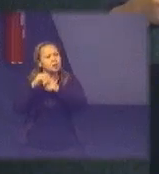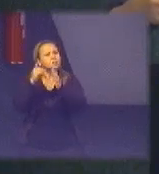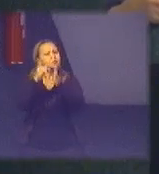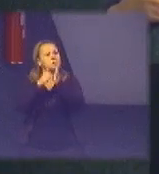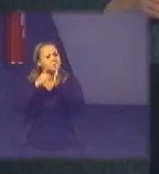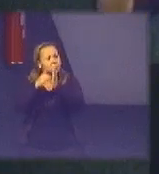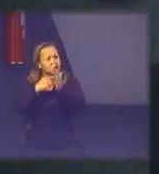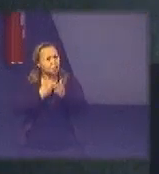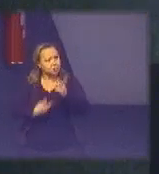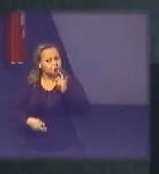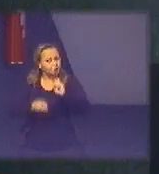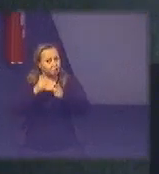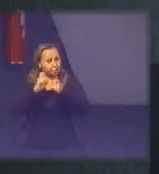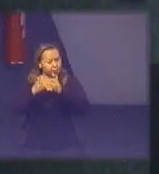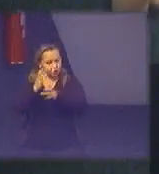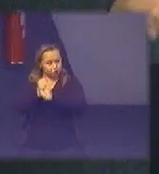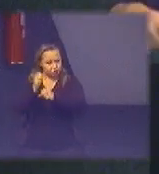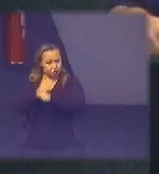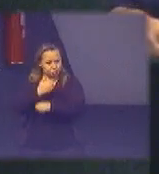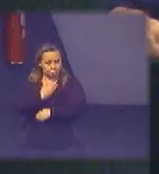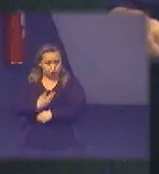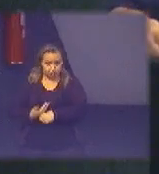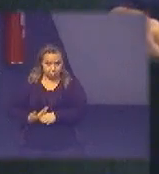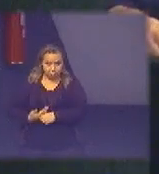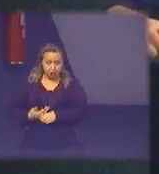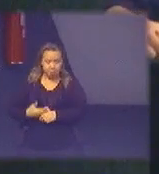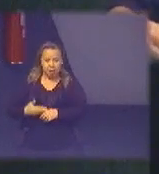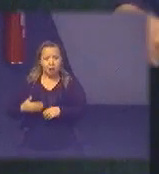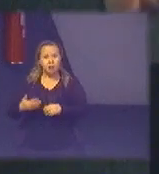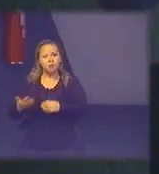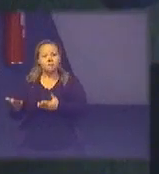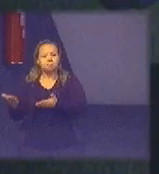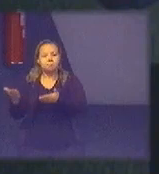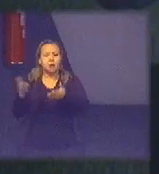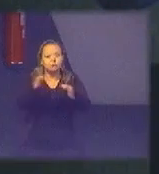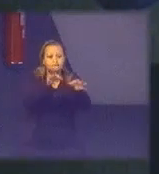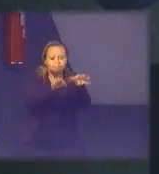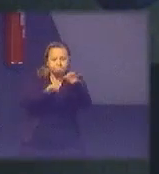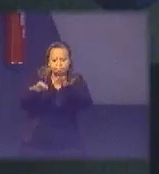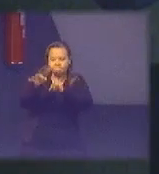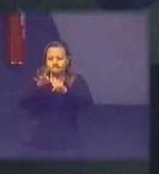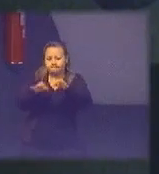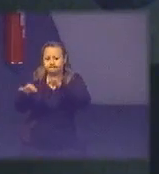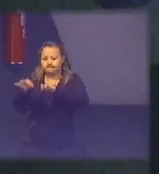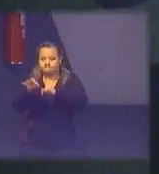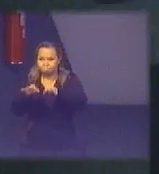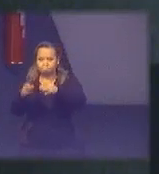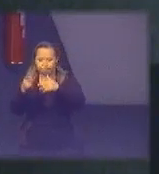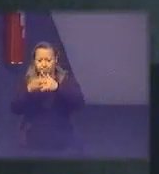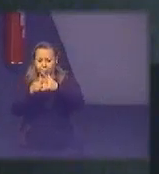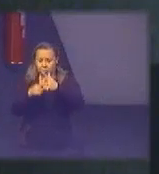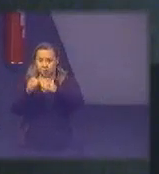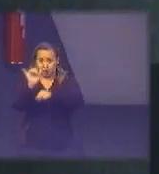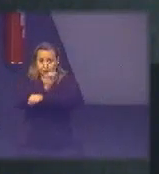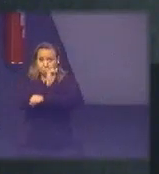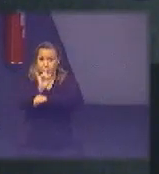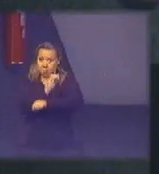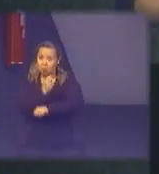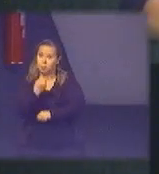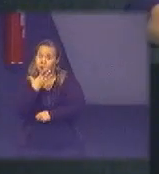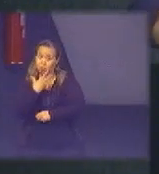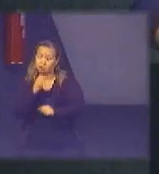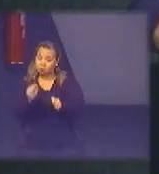em compras públicas ele traz o alinhamento entre essa estratégia que é boa porque aí a gente dá força essa